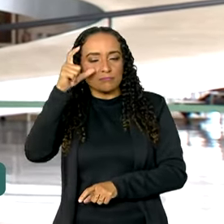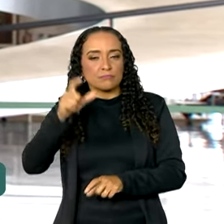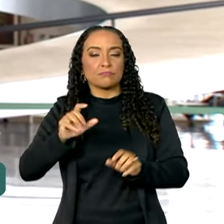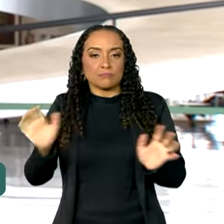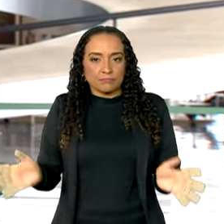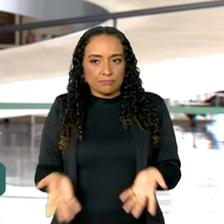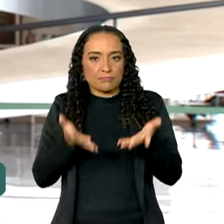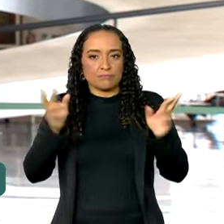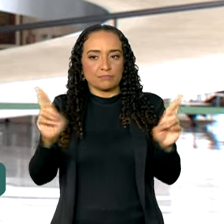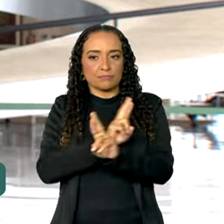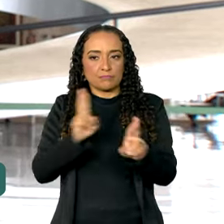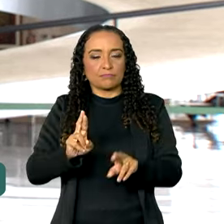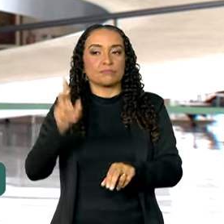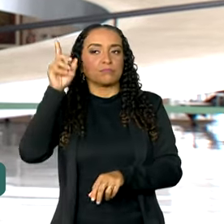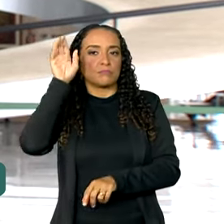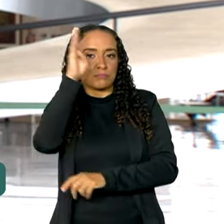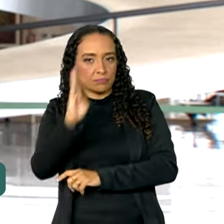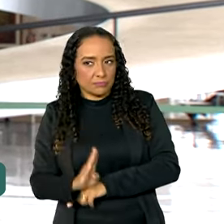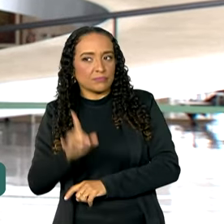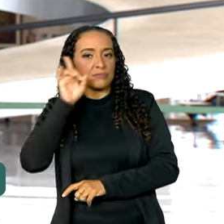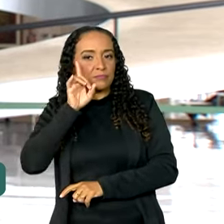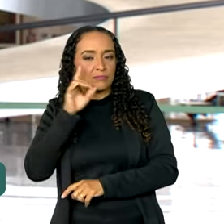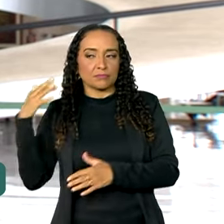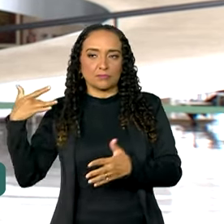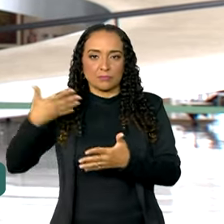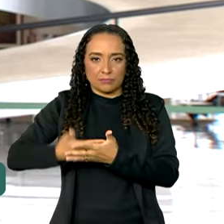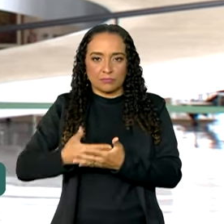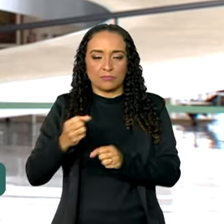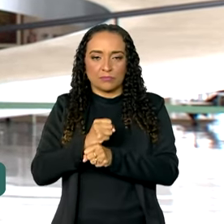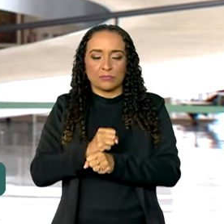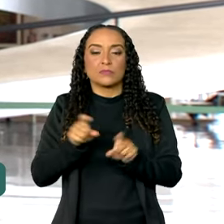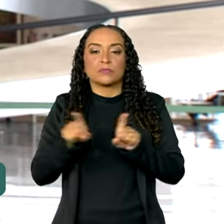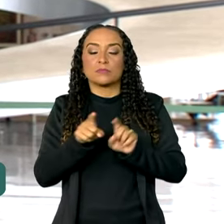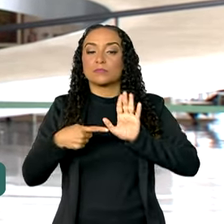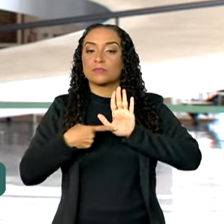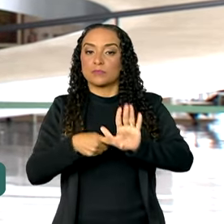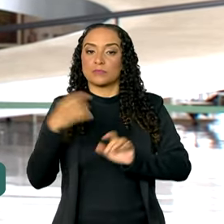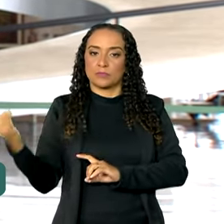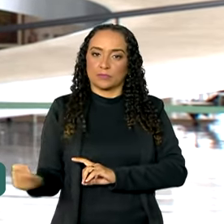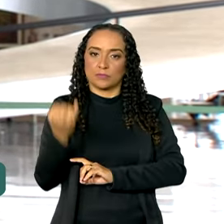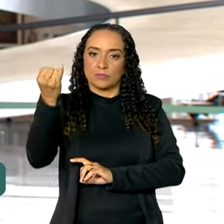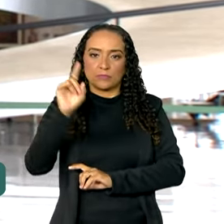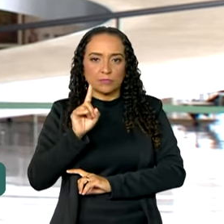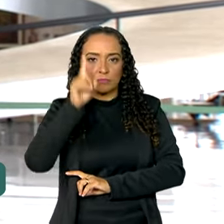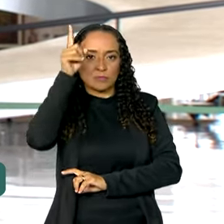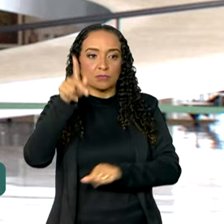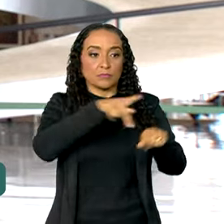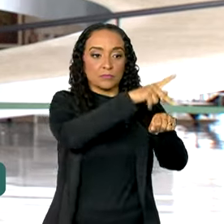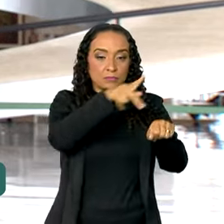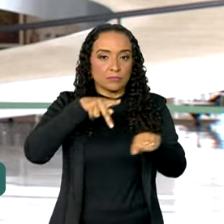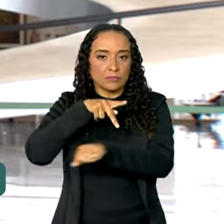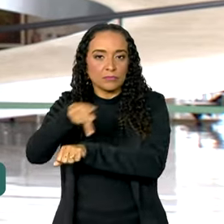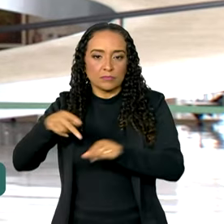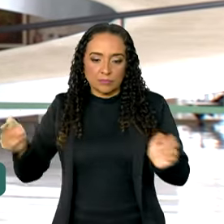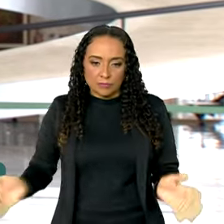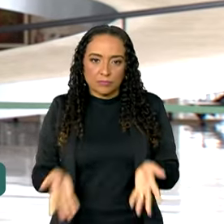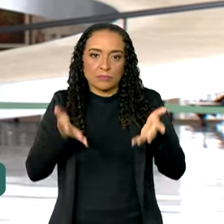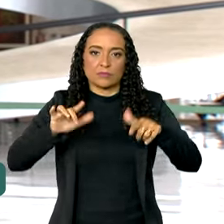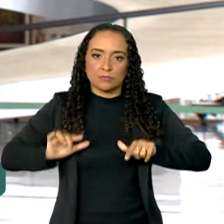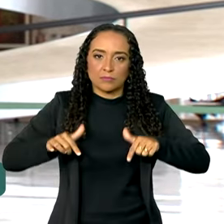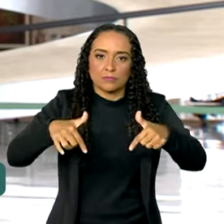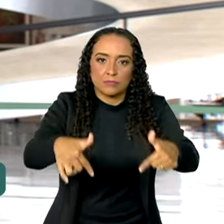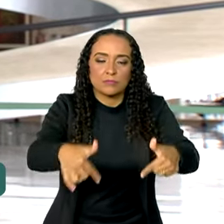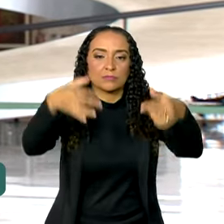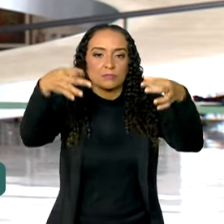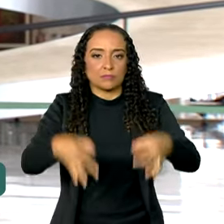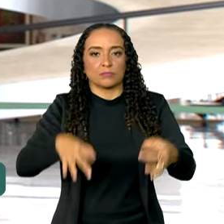e Estados Unidos nos últimos anos. Eles também destacaram a importância da iniciativa bilateral para a promoção do trabalho